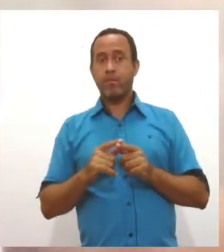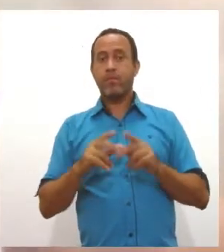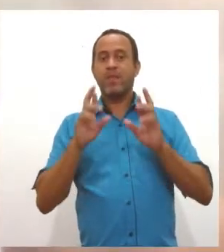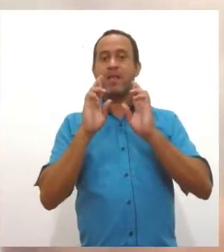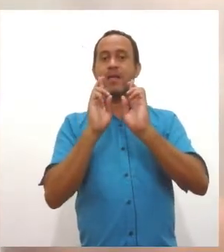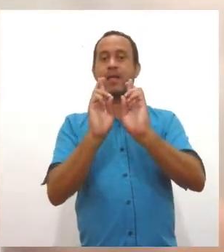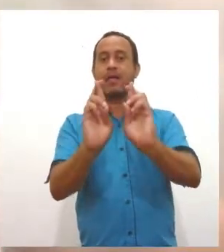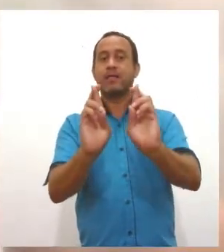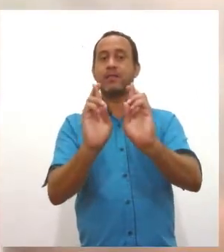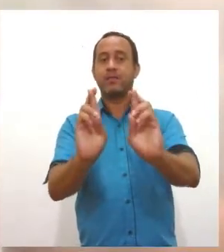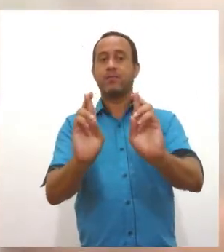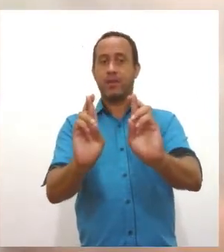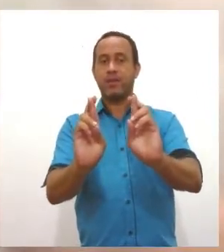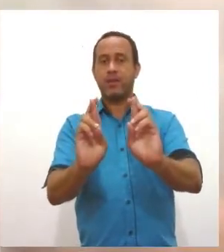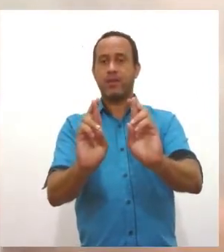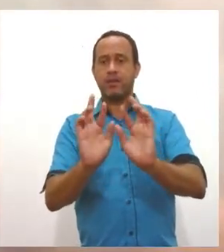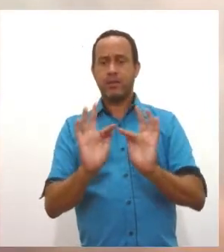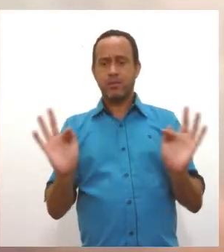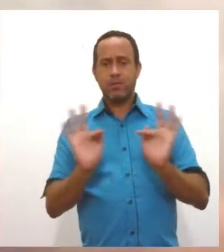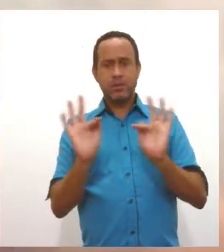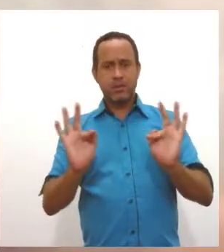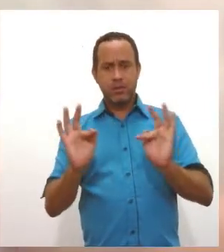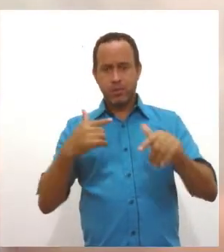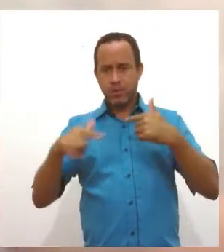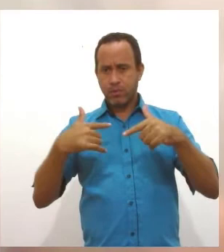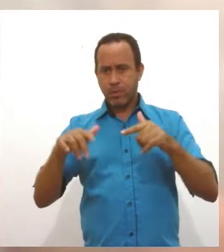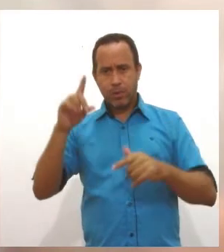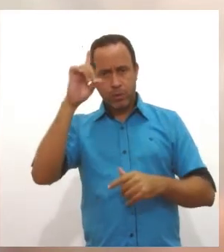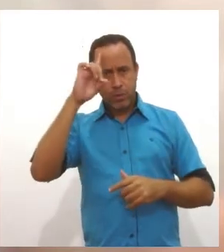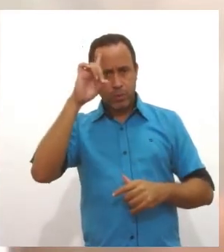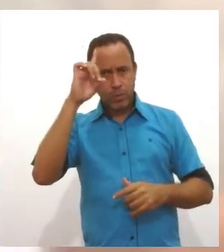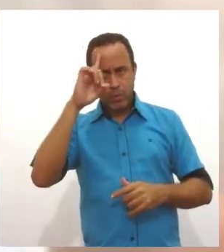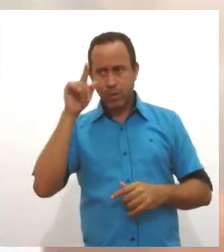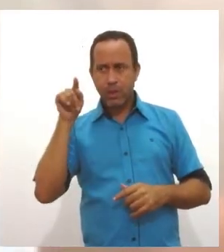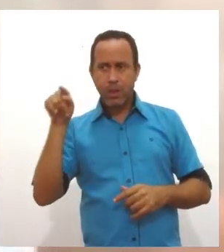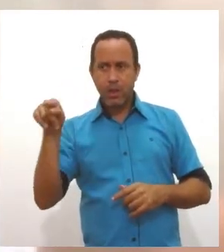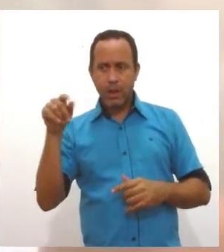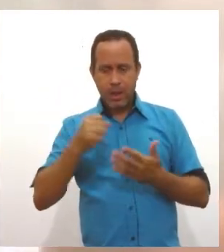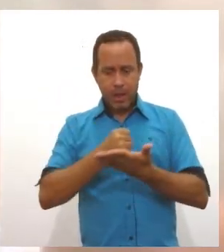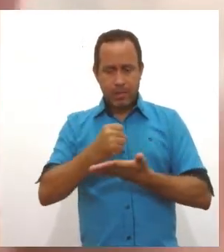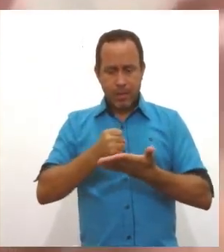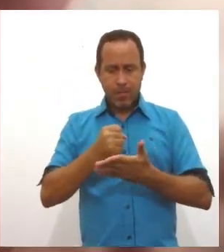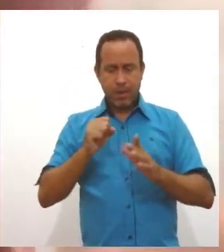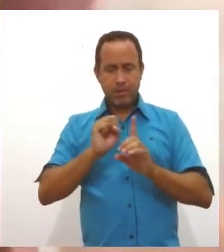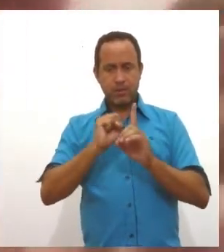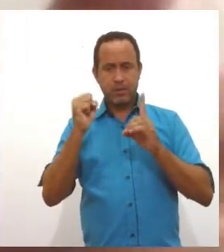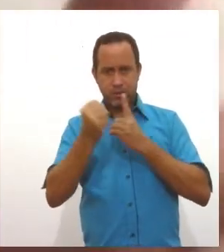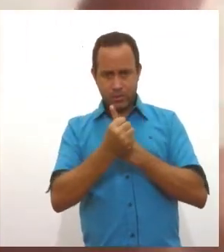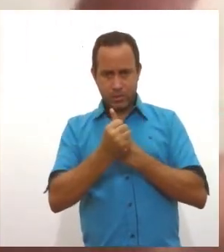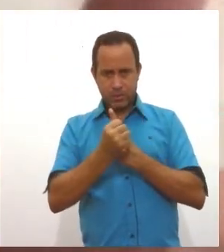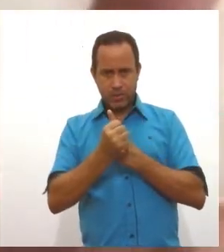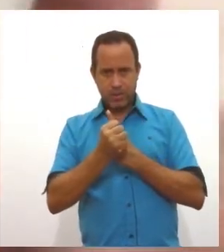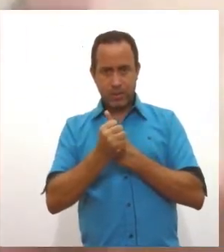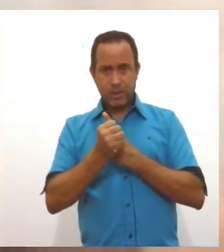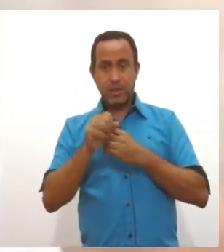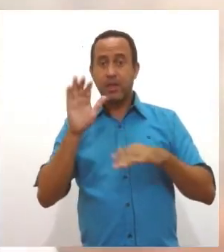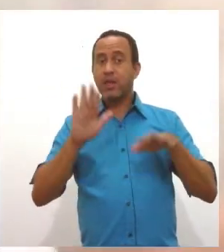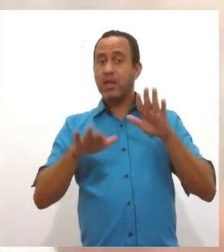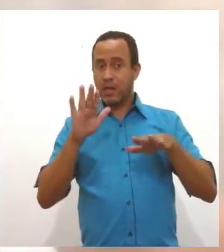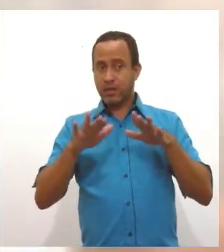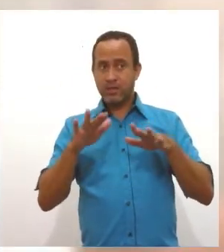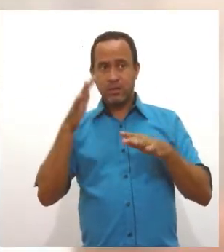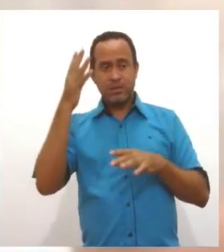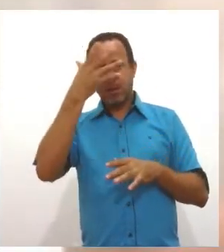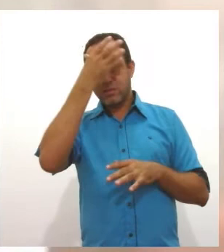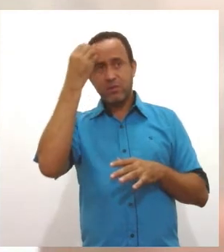respeitarmos aqueles mais humildes que estão trabalhando no dia a dia, lá na base da sociedade, que muitas vezes são esquecidos, não são lembrados